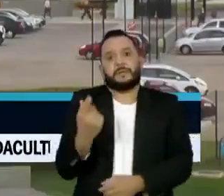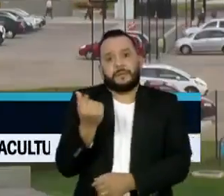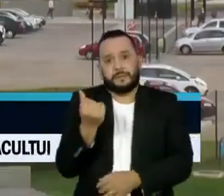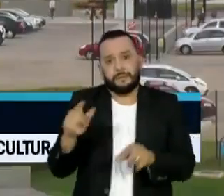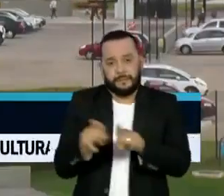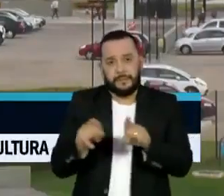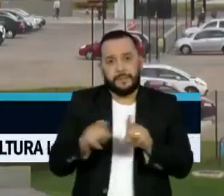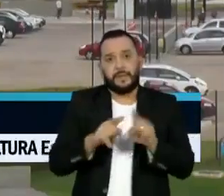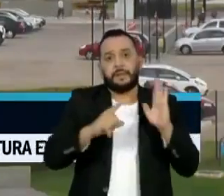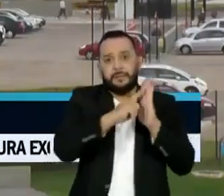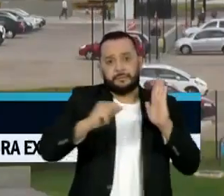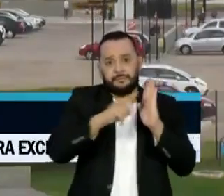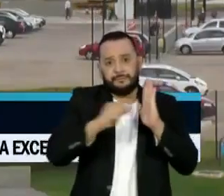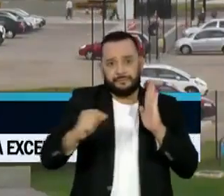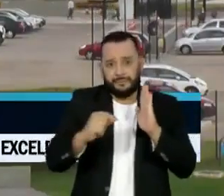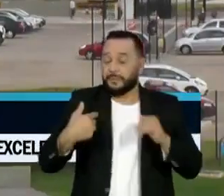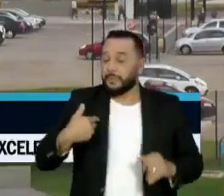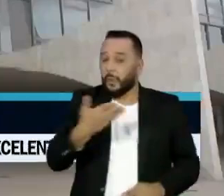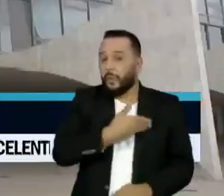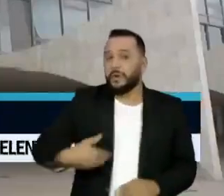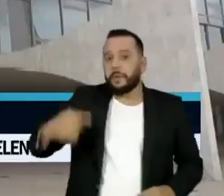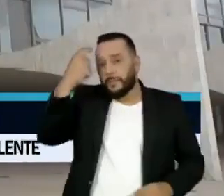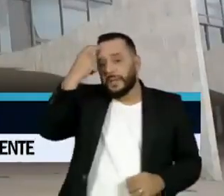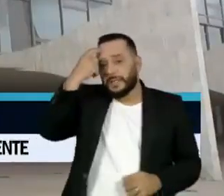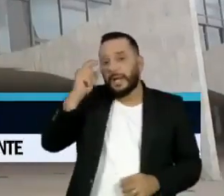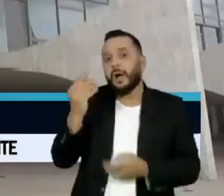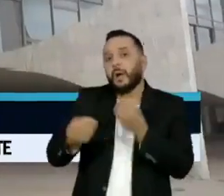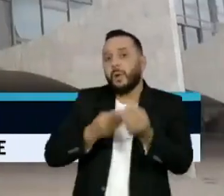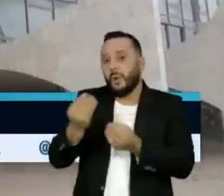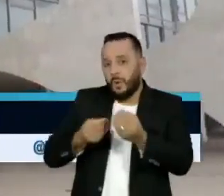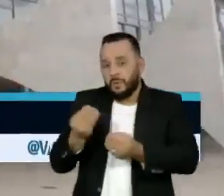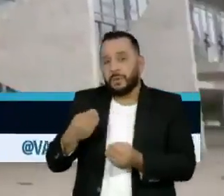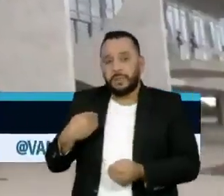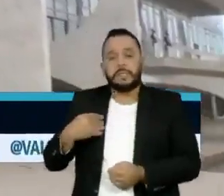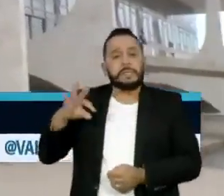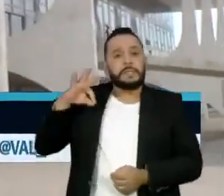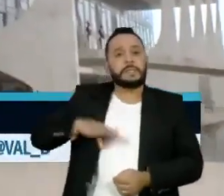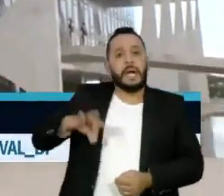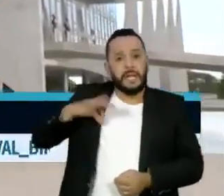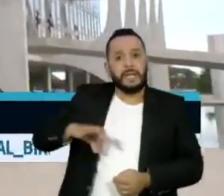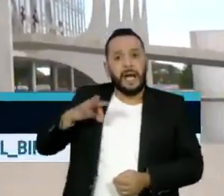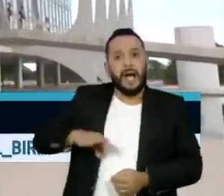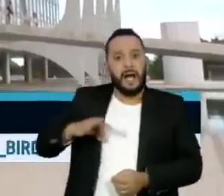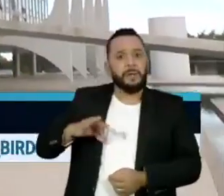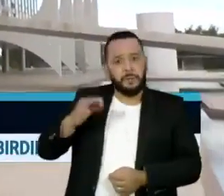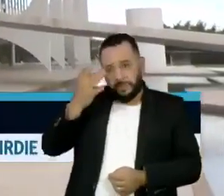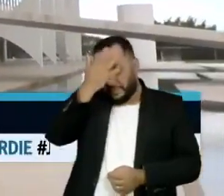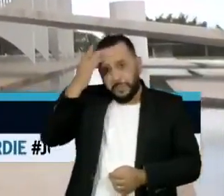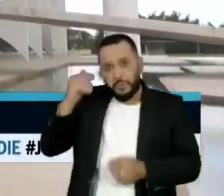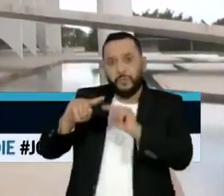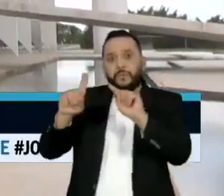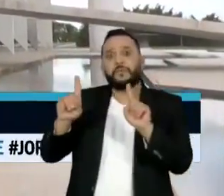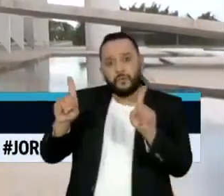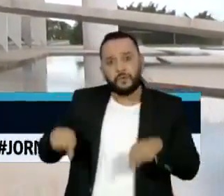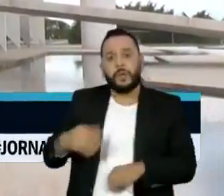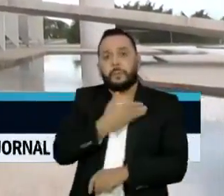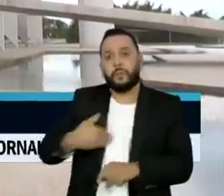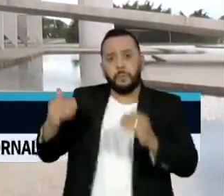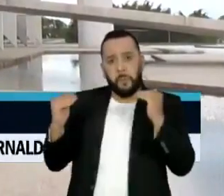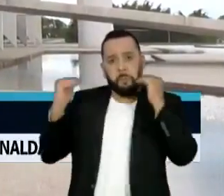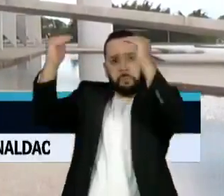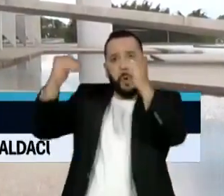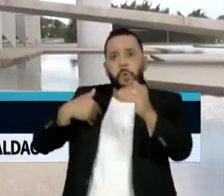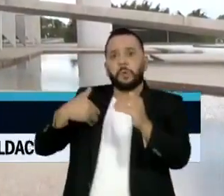A princípio, o governo chegou a pensar em cortar nos supersalários do funcionalismo público federal, mas esta